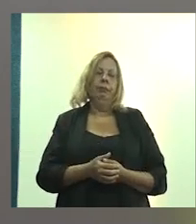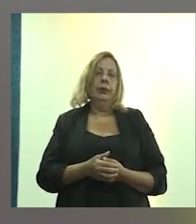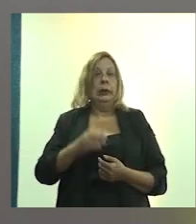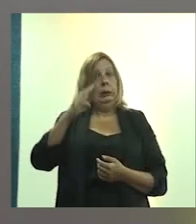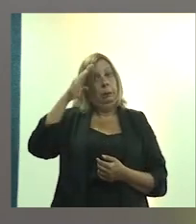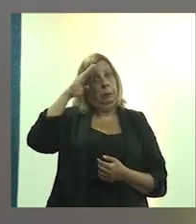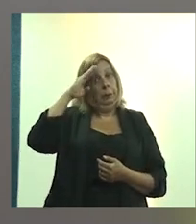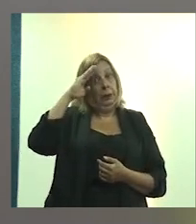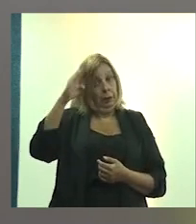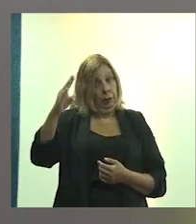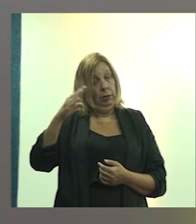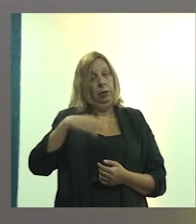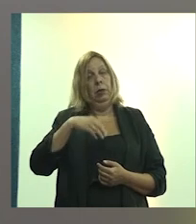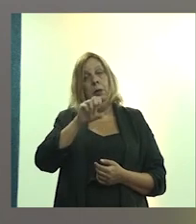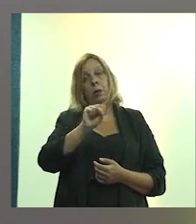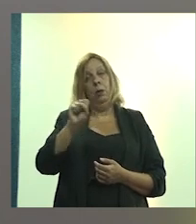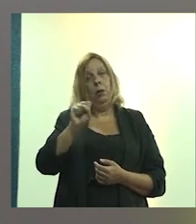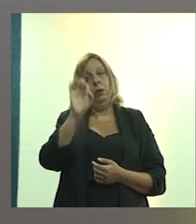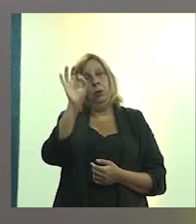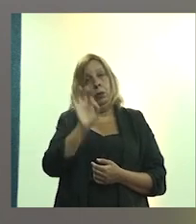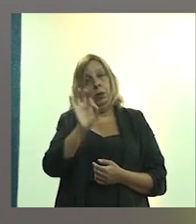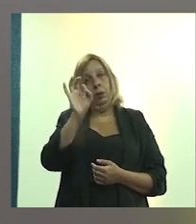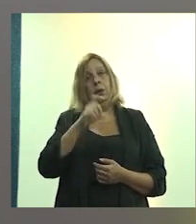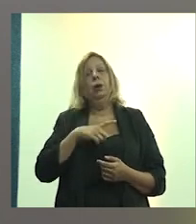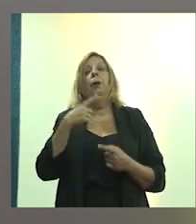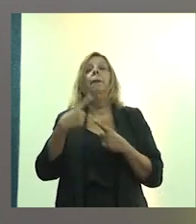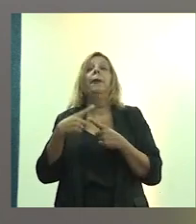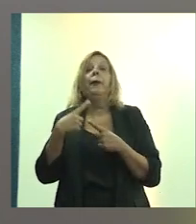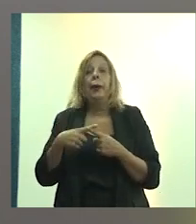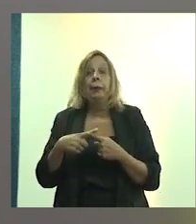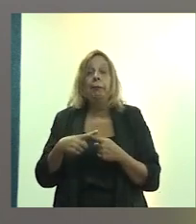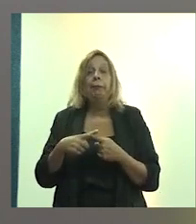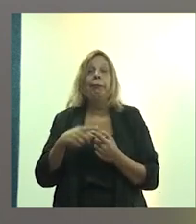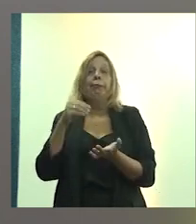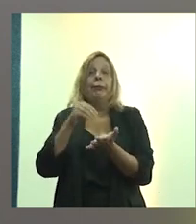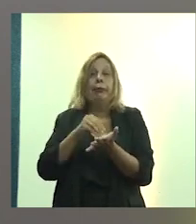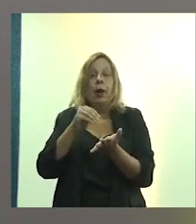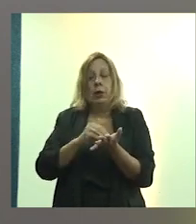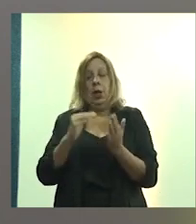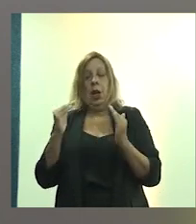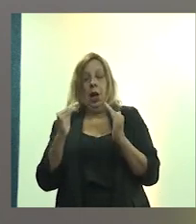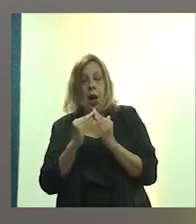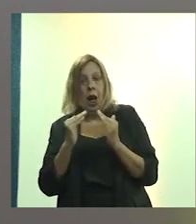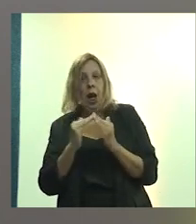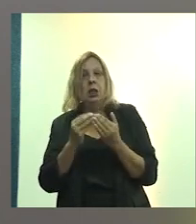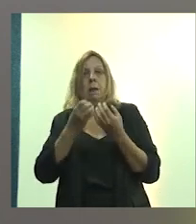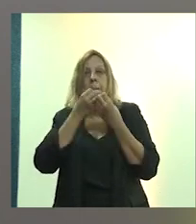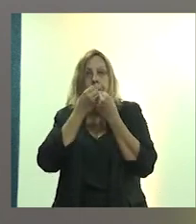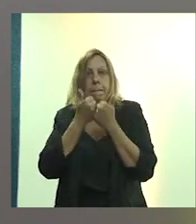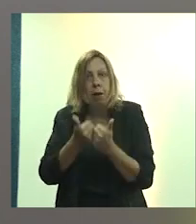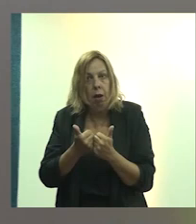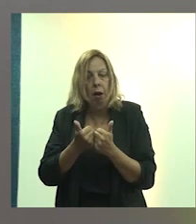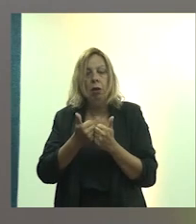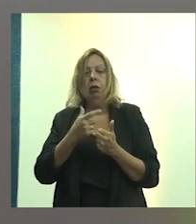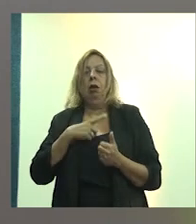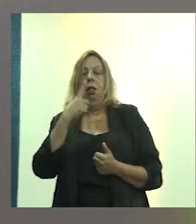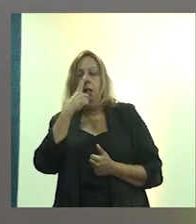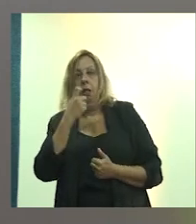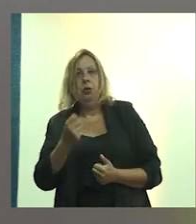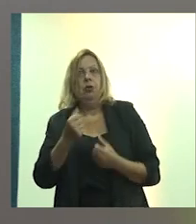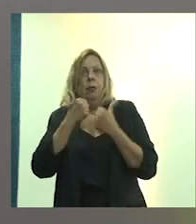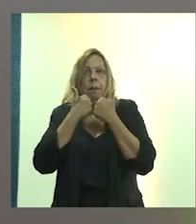88% das mortes são causadas por saneamento inadequado, que diz respeito ao nosso trabalho.